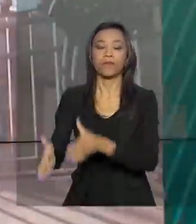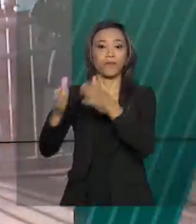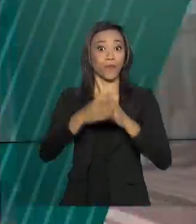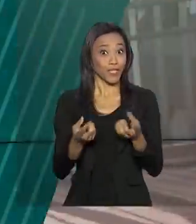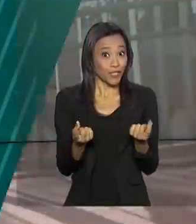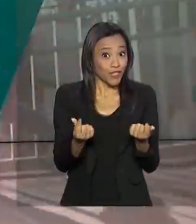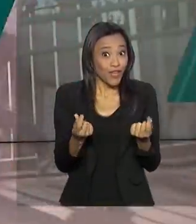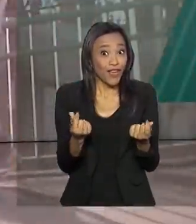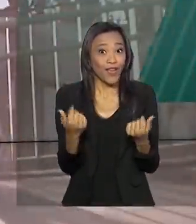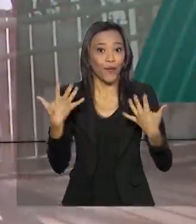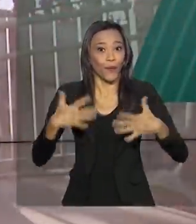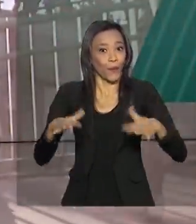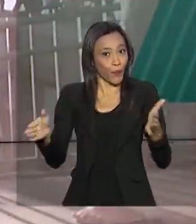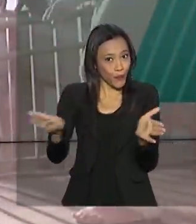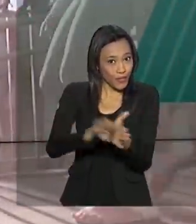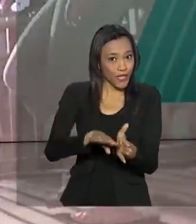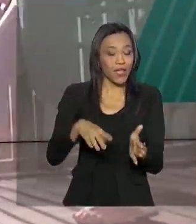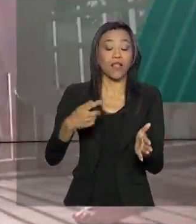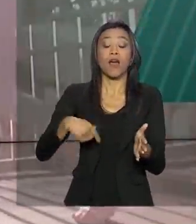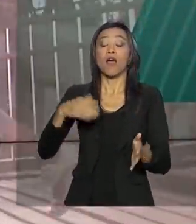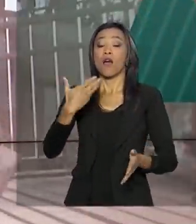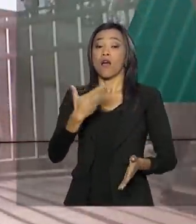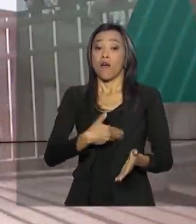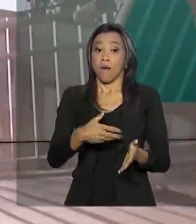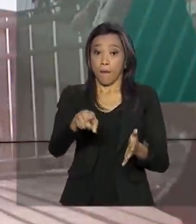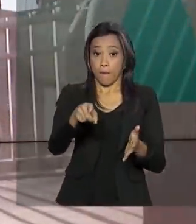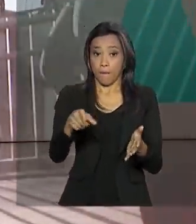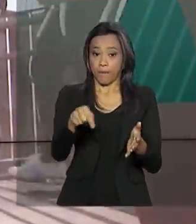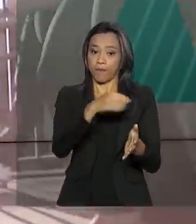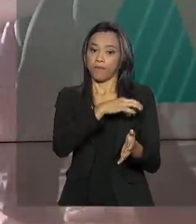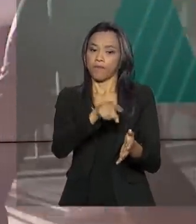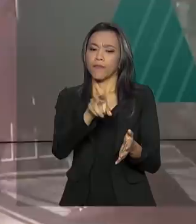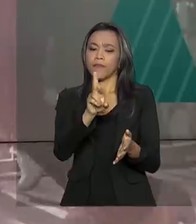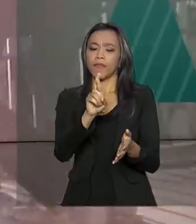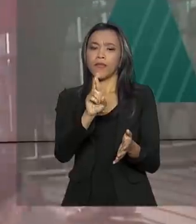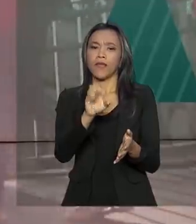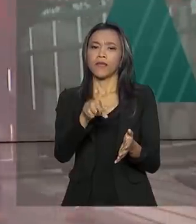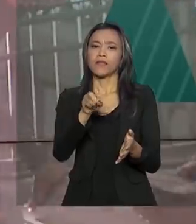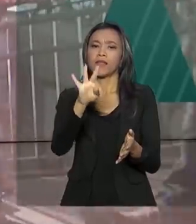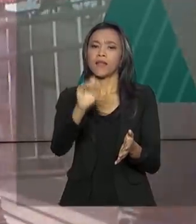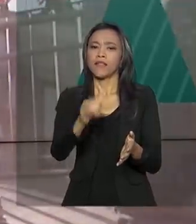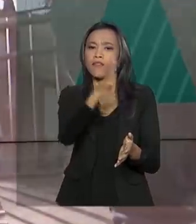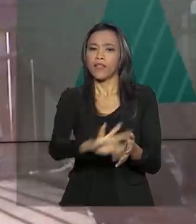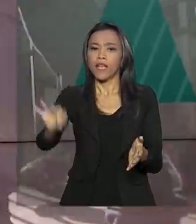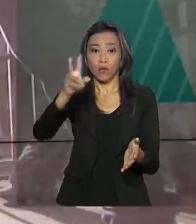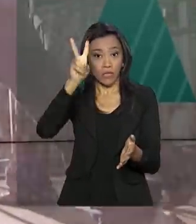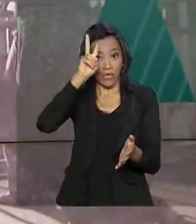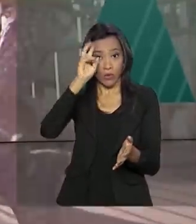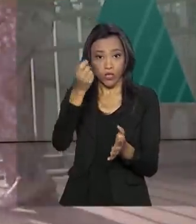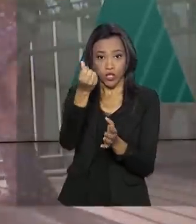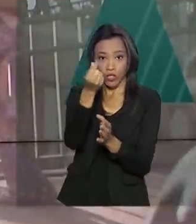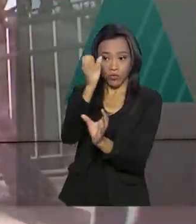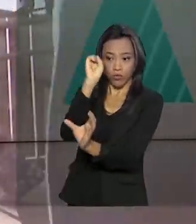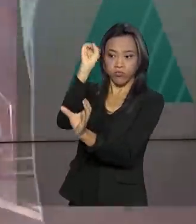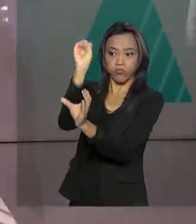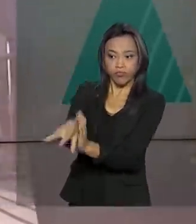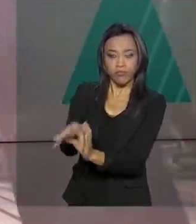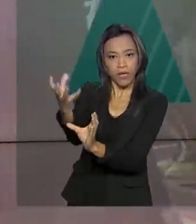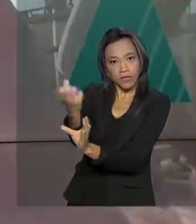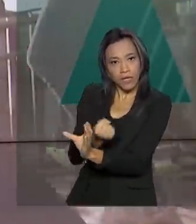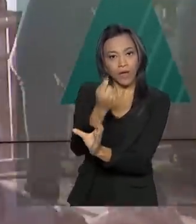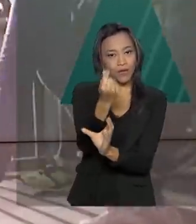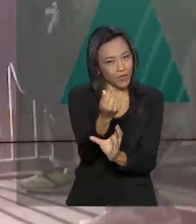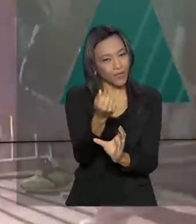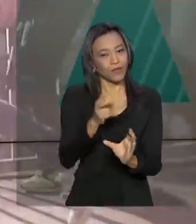extra chegando. Receita Federal deposita na segunda-feira o sexto lote de restituição do imposto de renda.